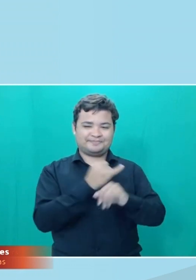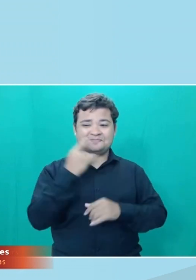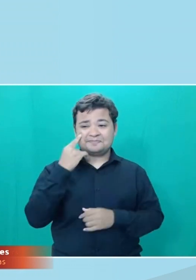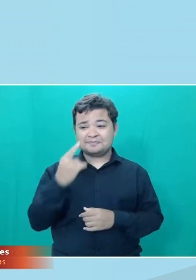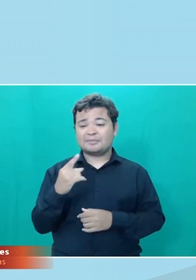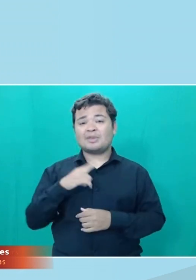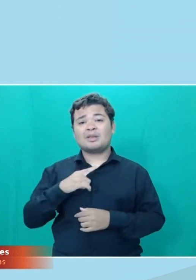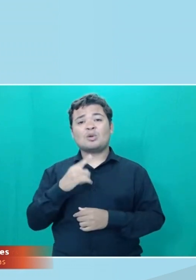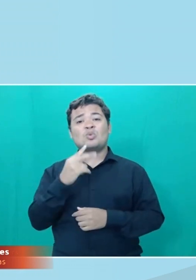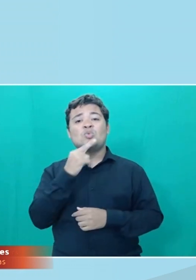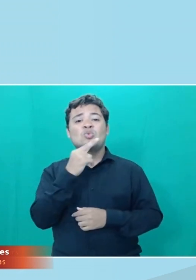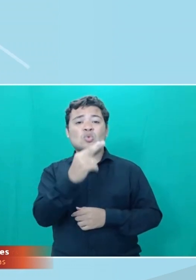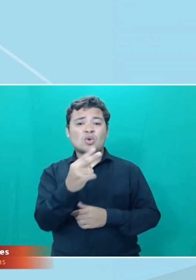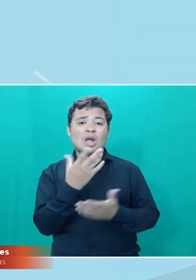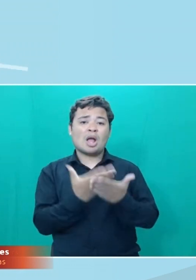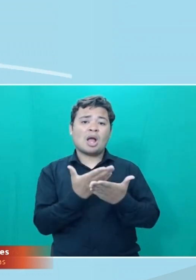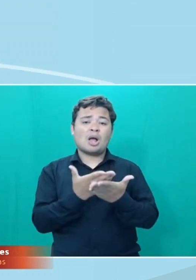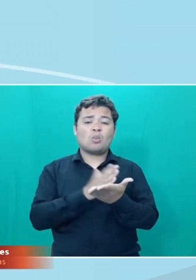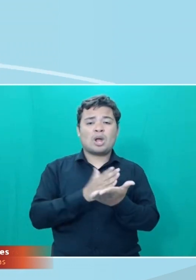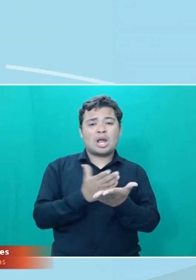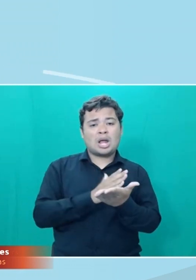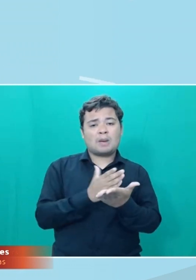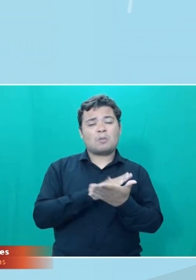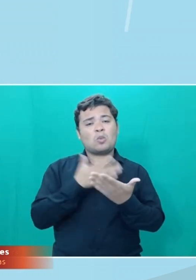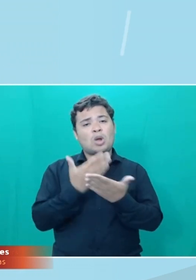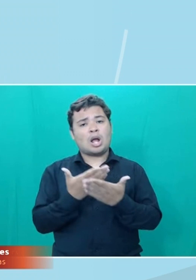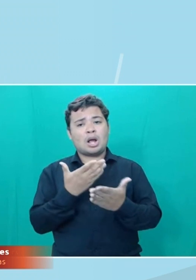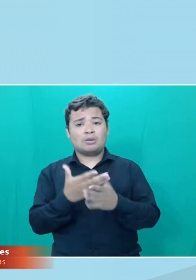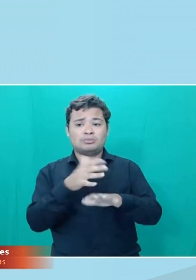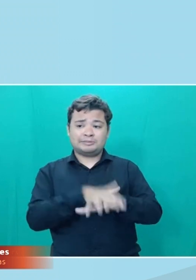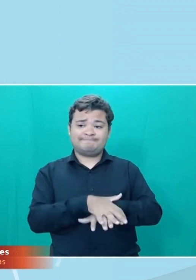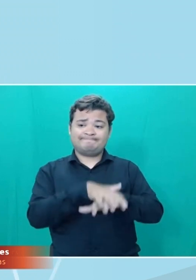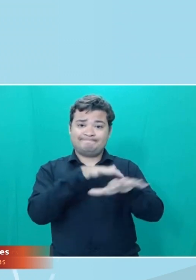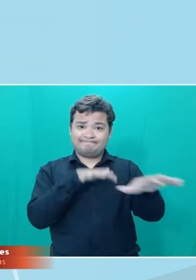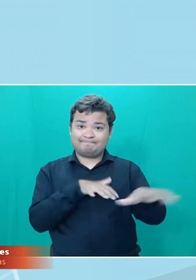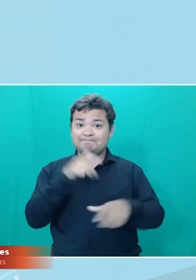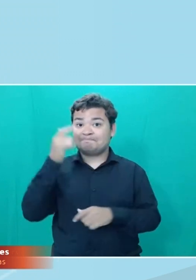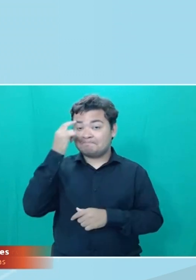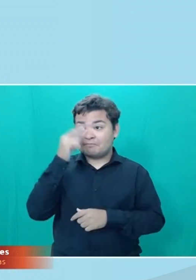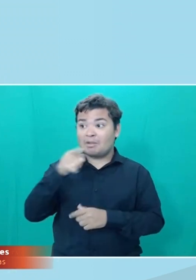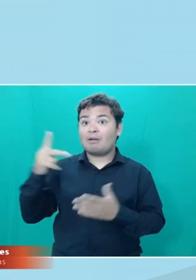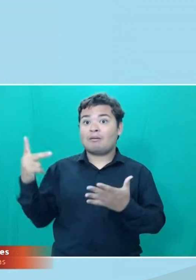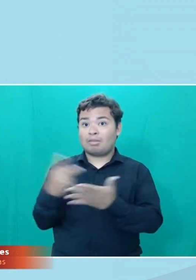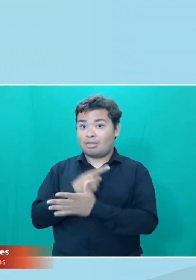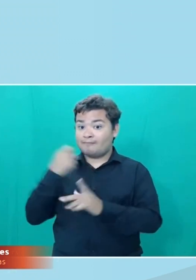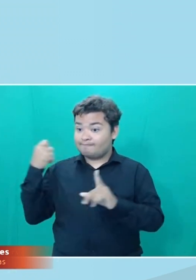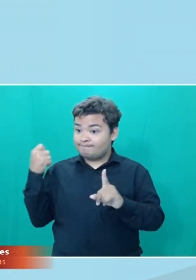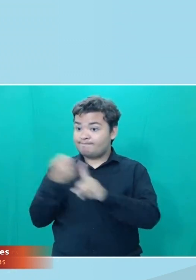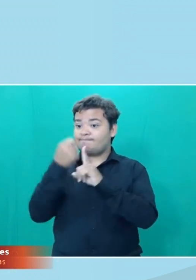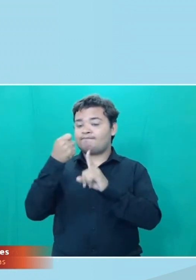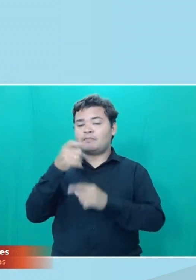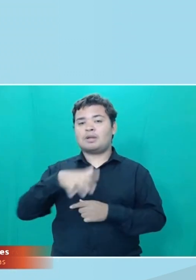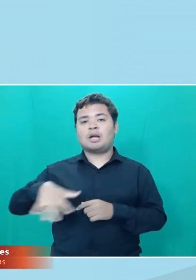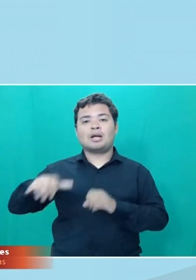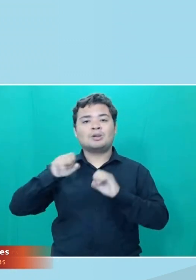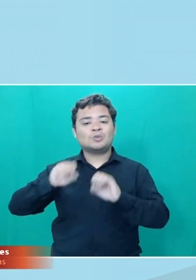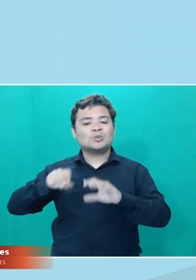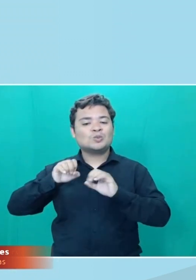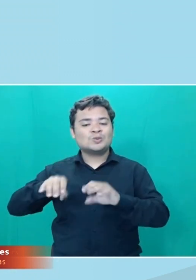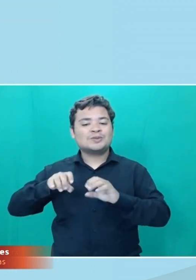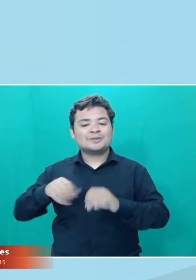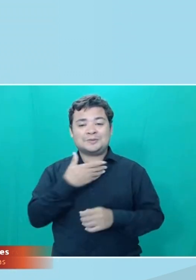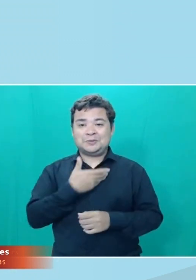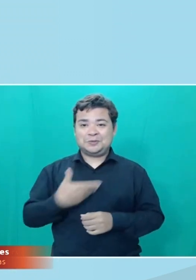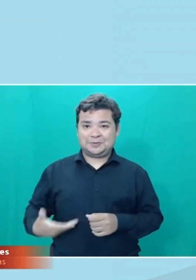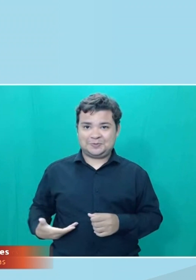anos com aulas híbridas ou remotas e como isso, né, deve ter afetado a educação de quem estuda na rede